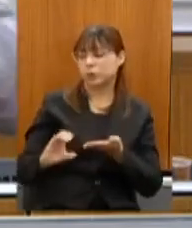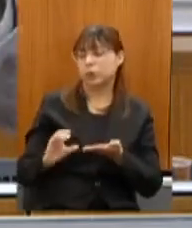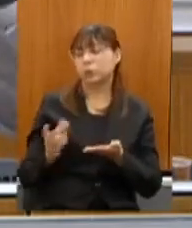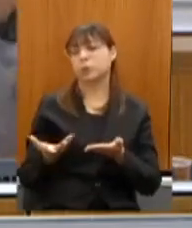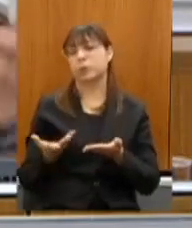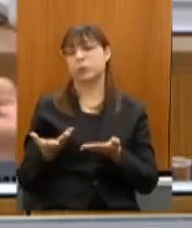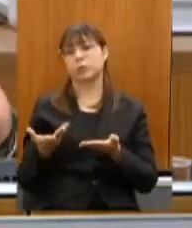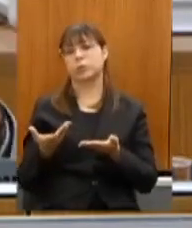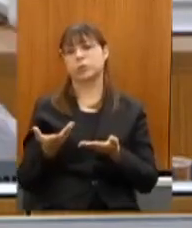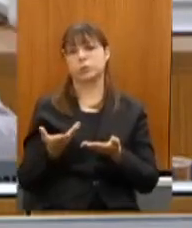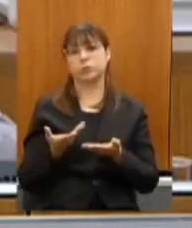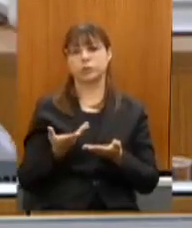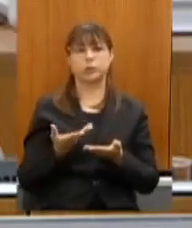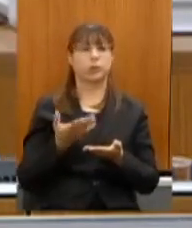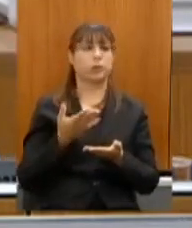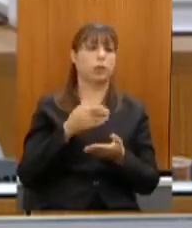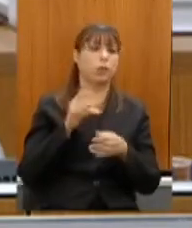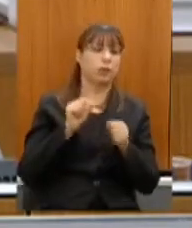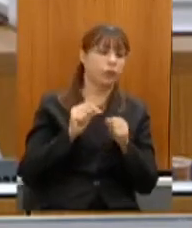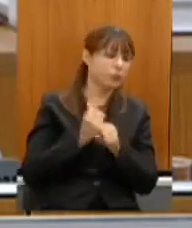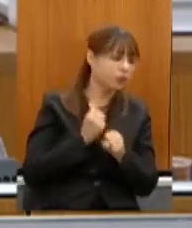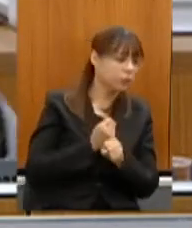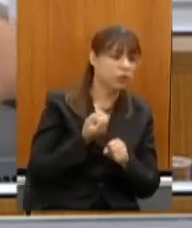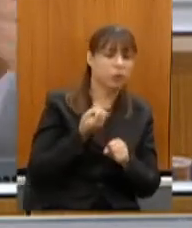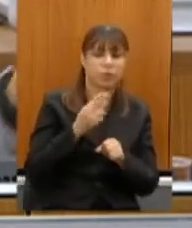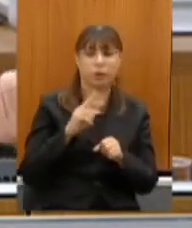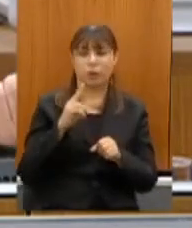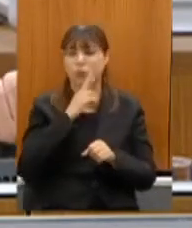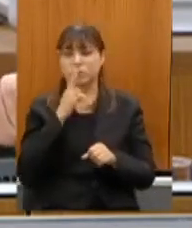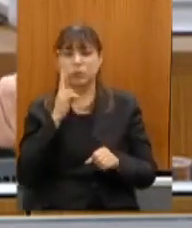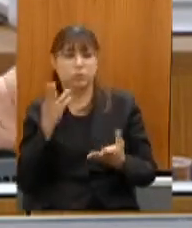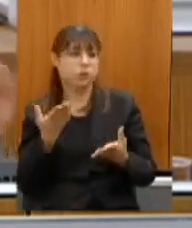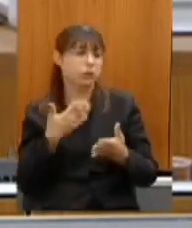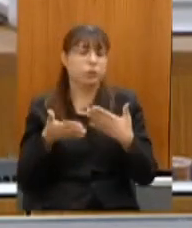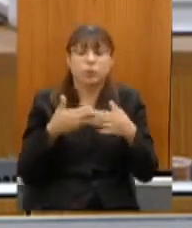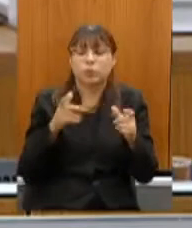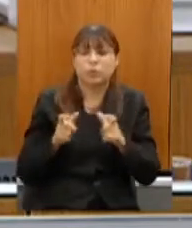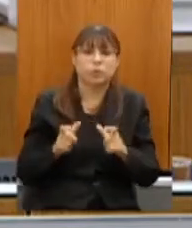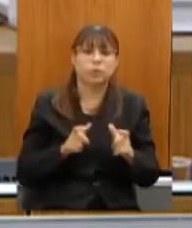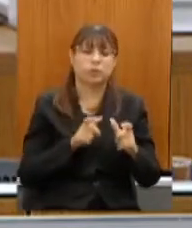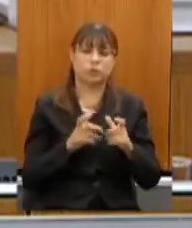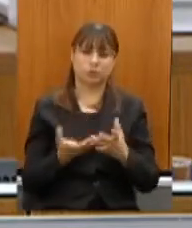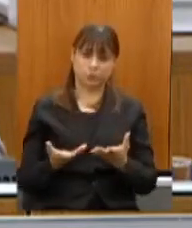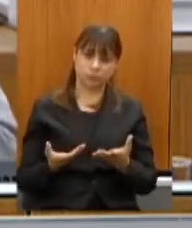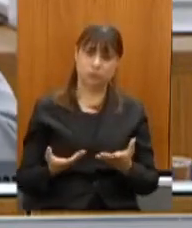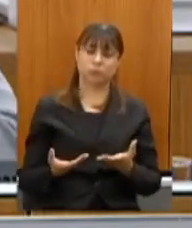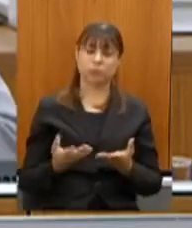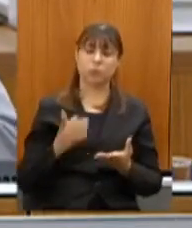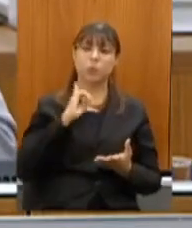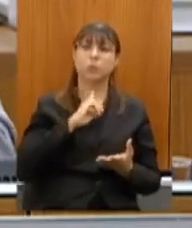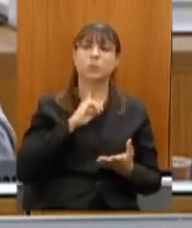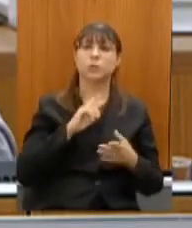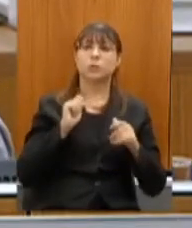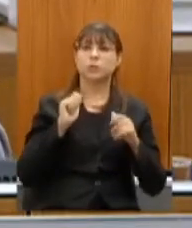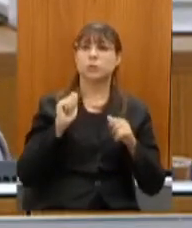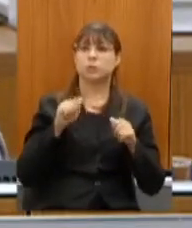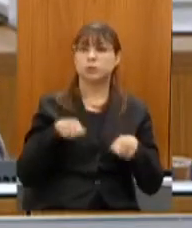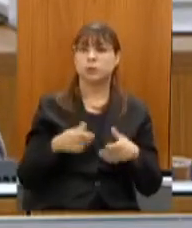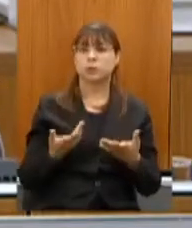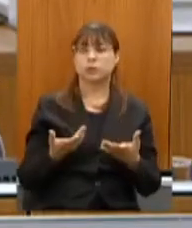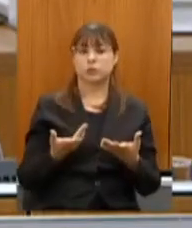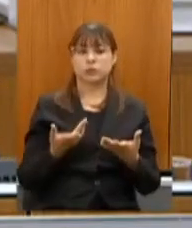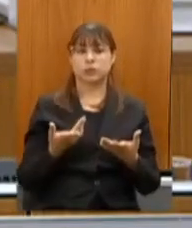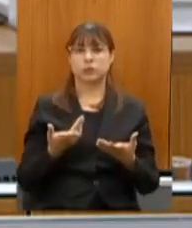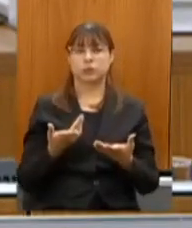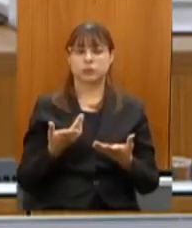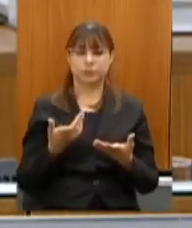seja na visita seja no restaurante e tudo que Minas tem uma alternativa para mim a mais viável